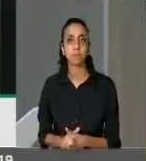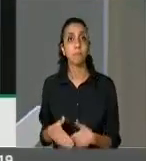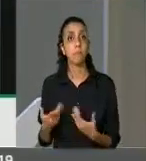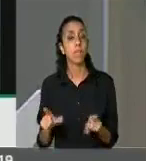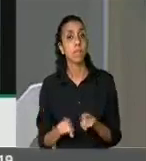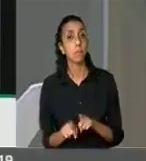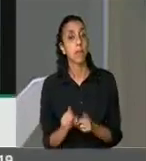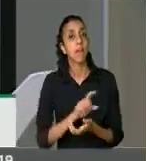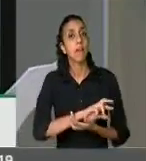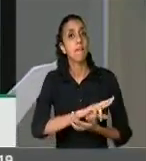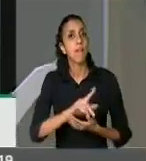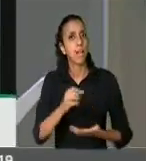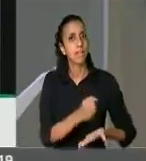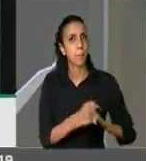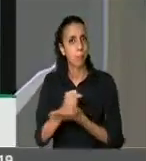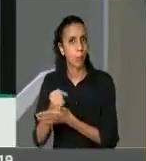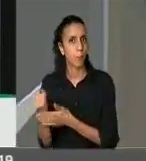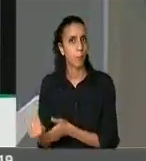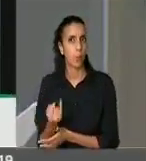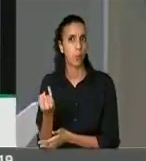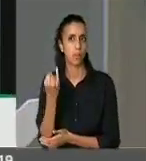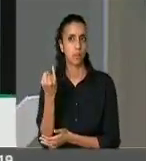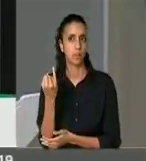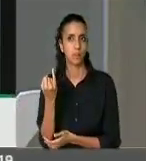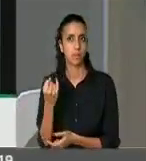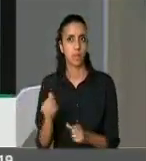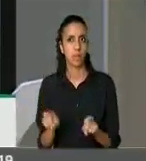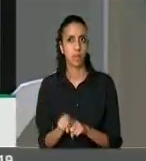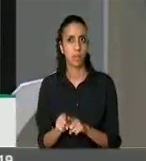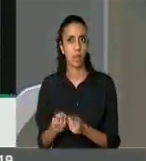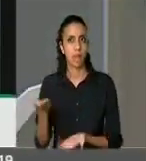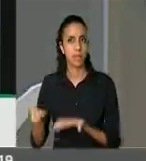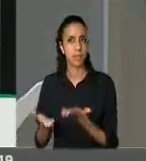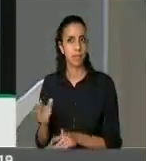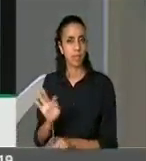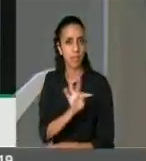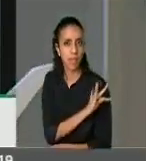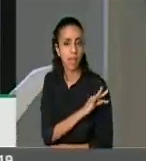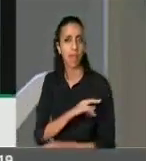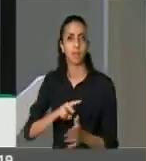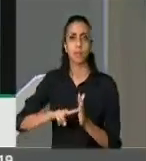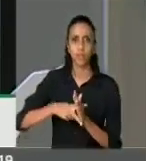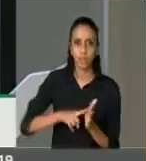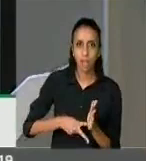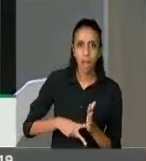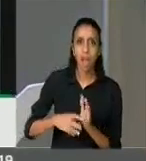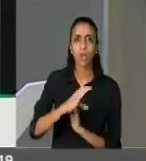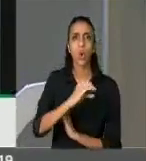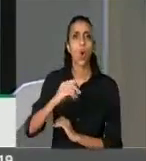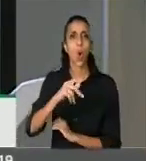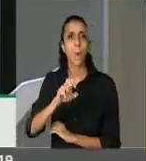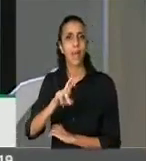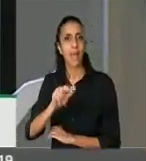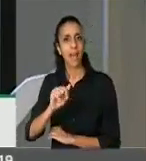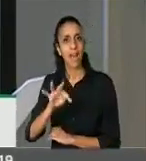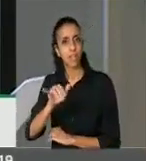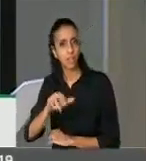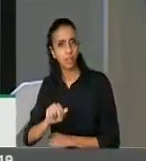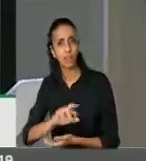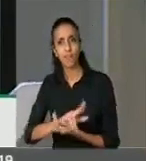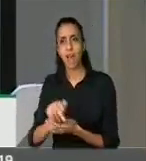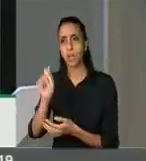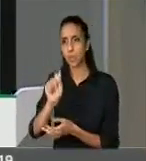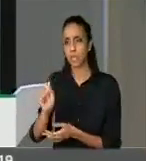apoios também foram importantes, da assistência técnica, dos sindicatos, das cooperativas, das associações,